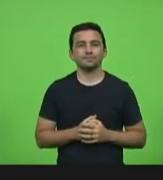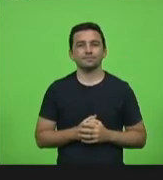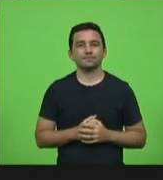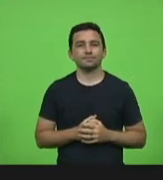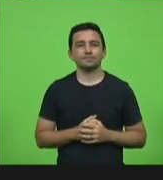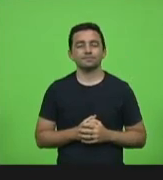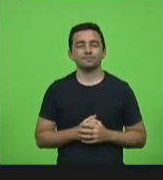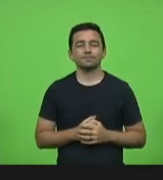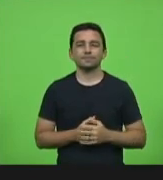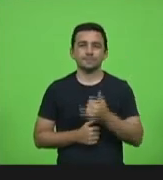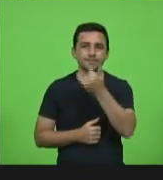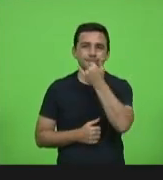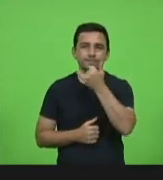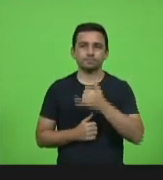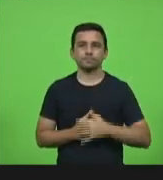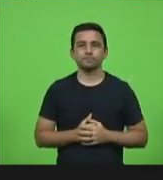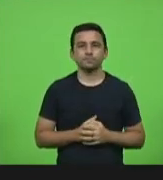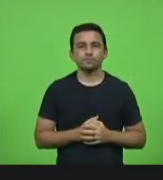Opa, desculpa.